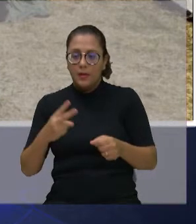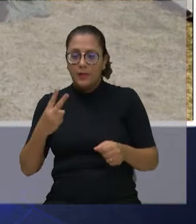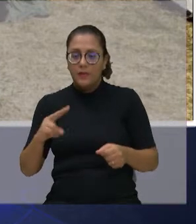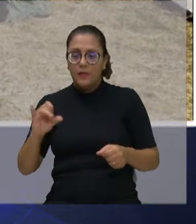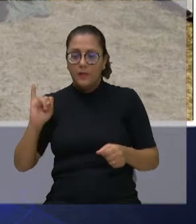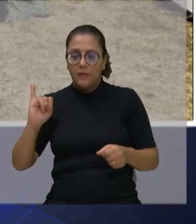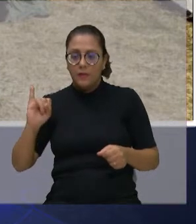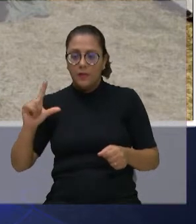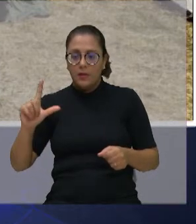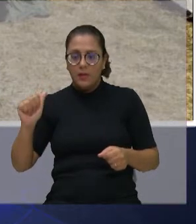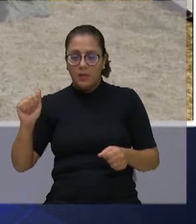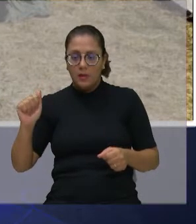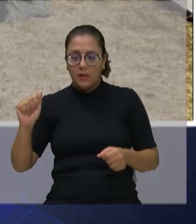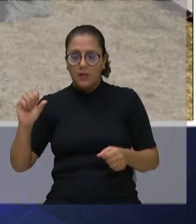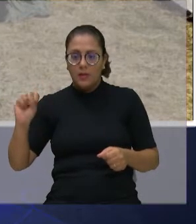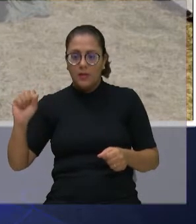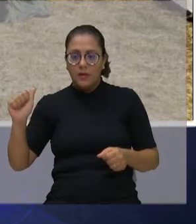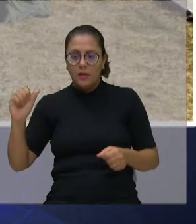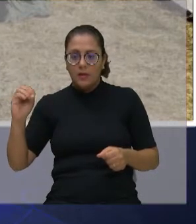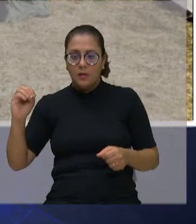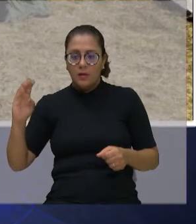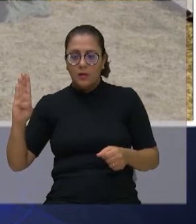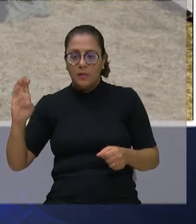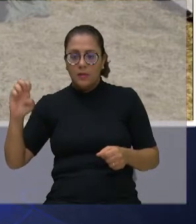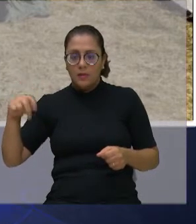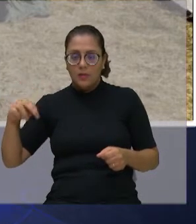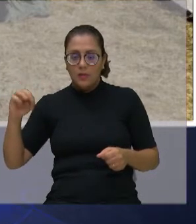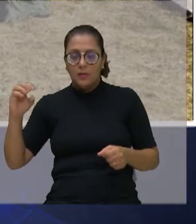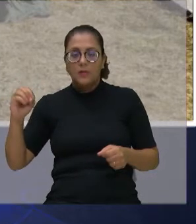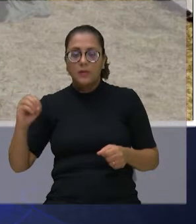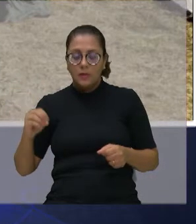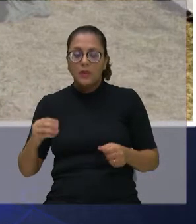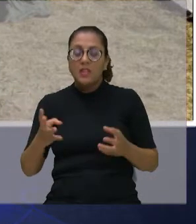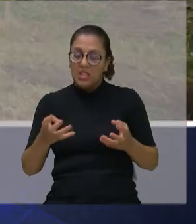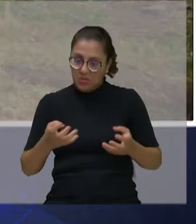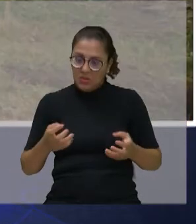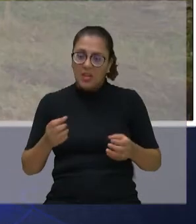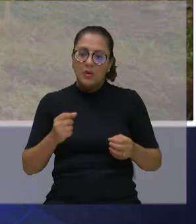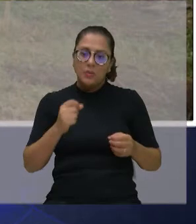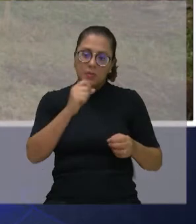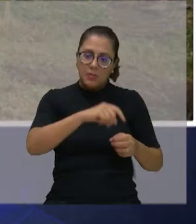quero entrar nessa fila, porque eu preciso plantar muitas árvores para deixar para os netos.